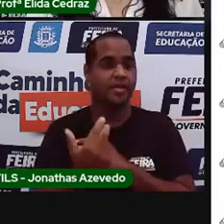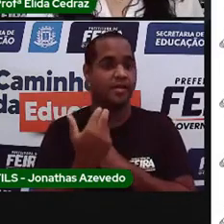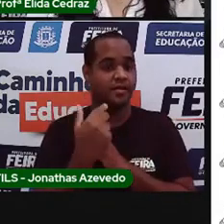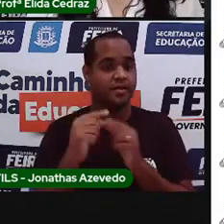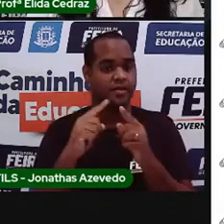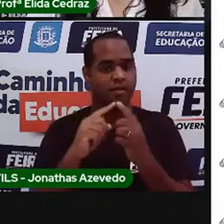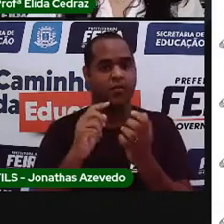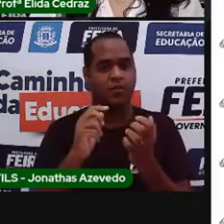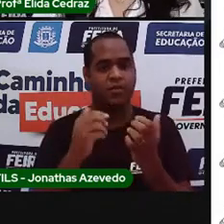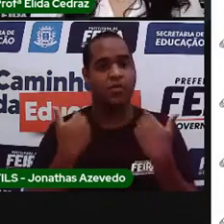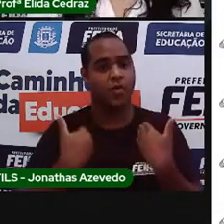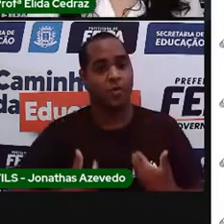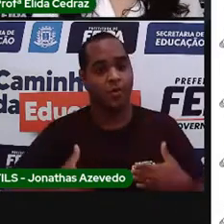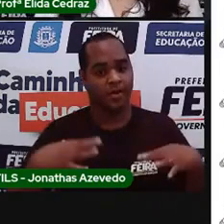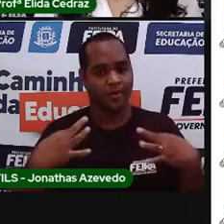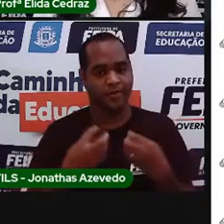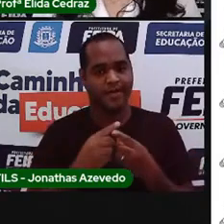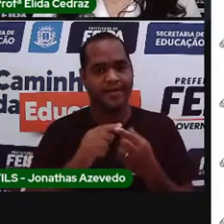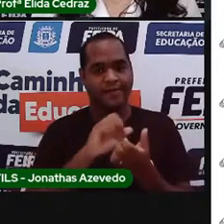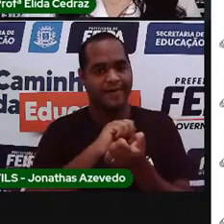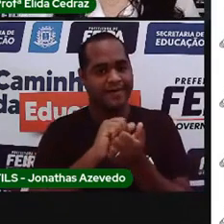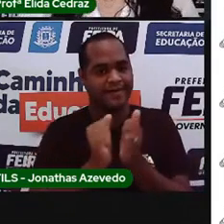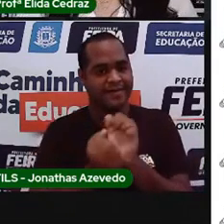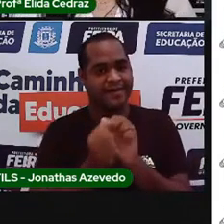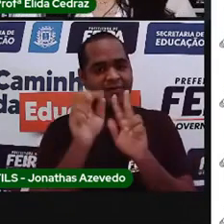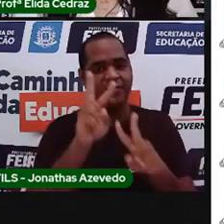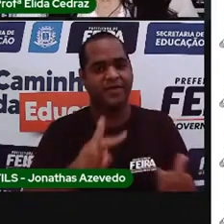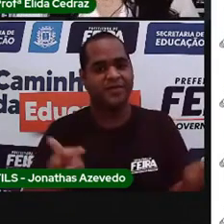corporal e artes visuais.